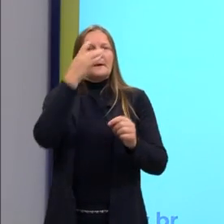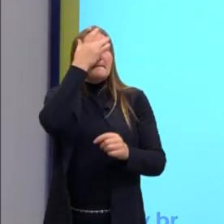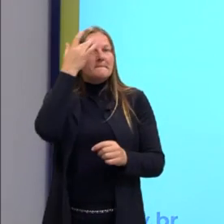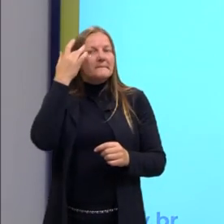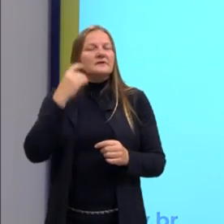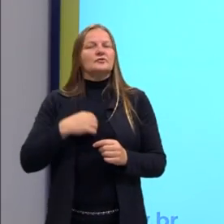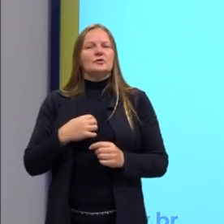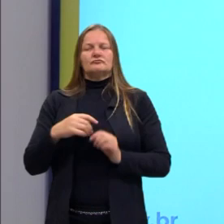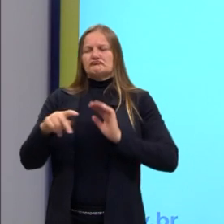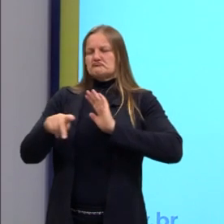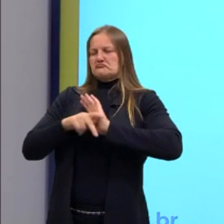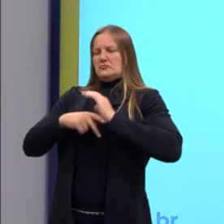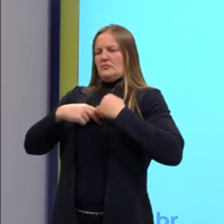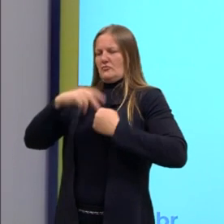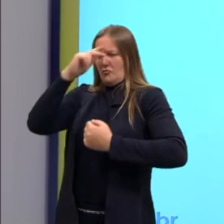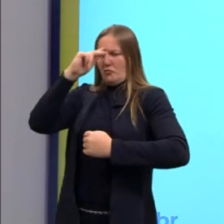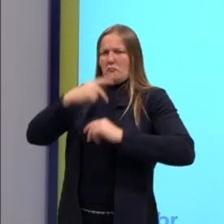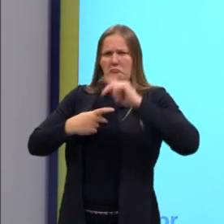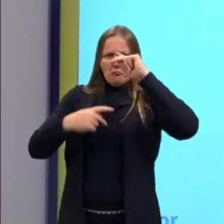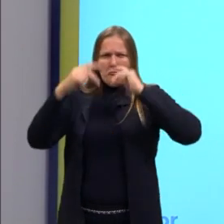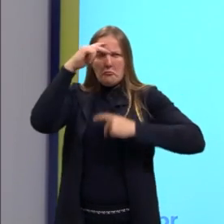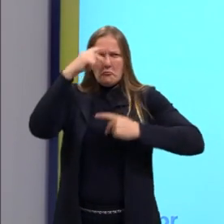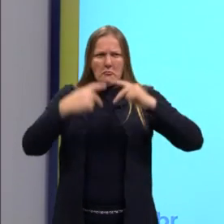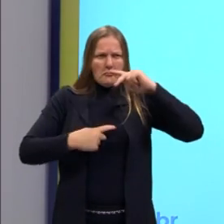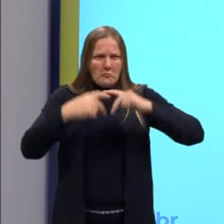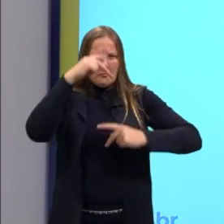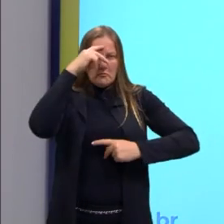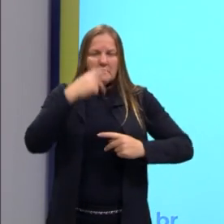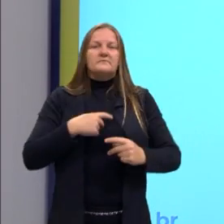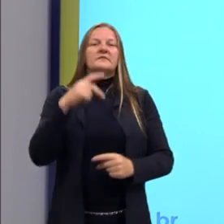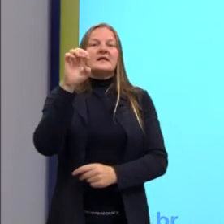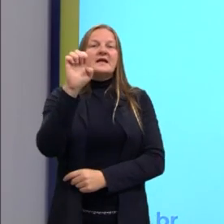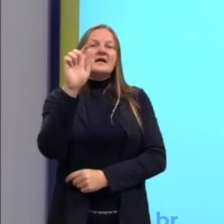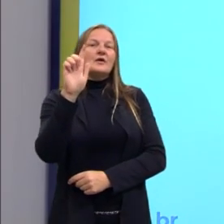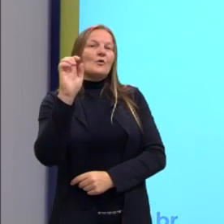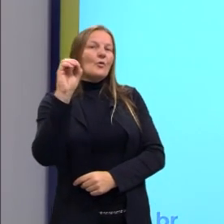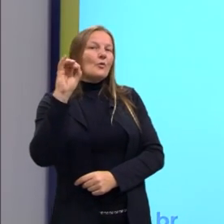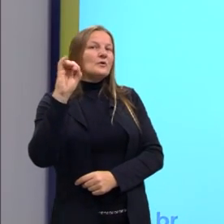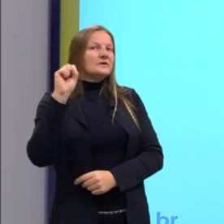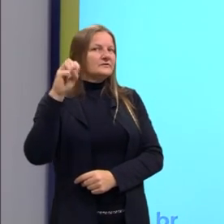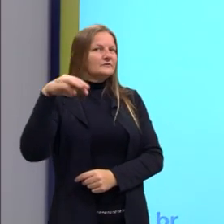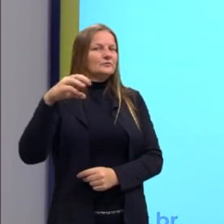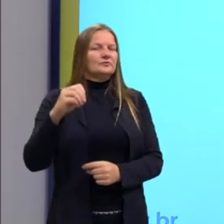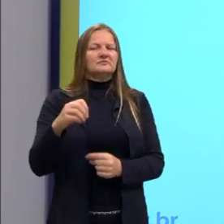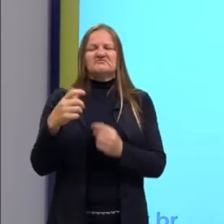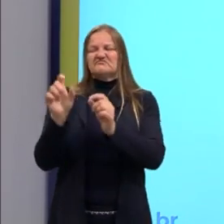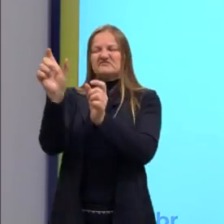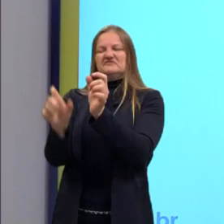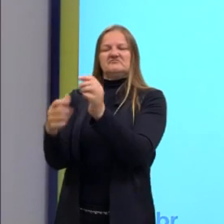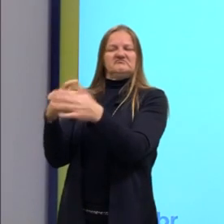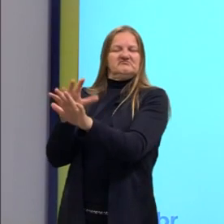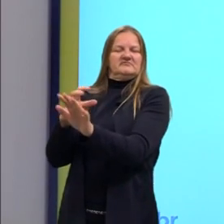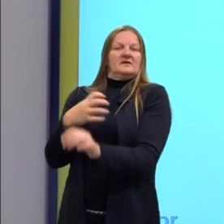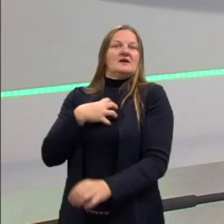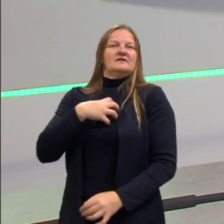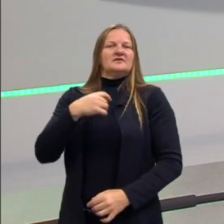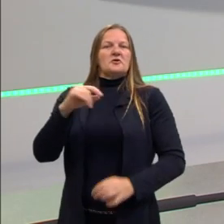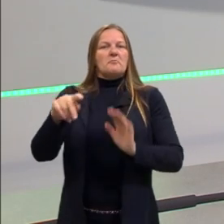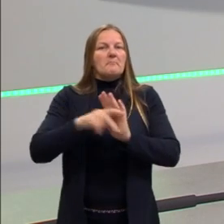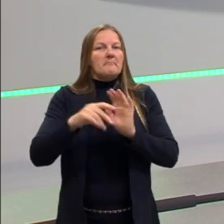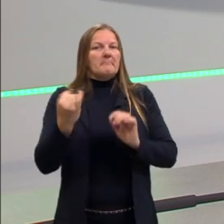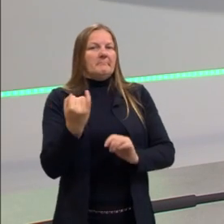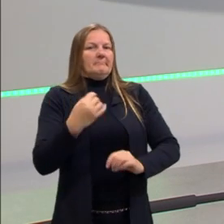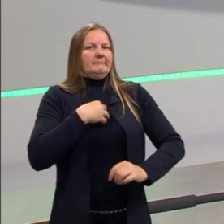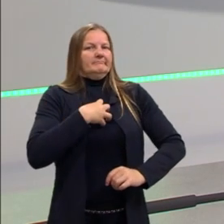individualistas, são egocêntricas, elas pensam apenas em si, não importa o que o outro está sentindo, importa o que eu estou sentindo.